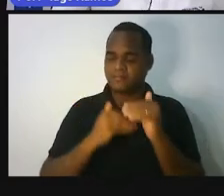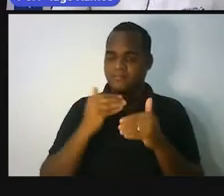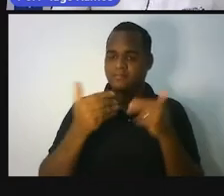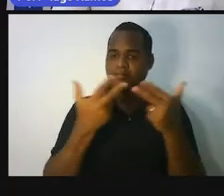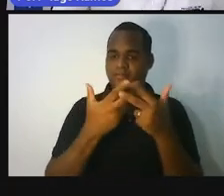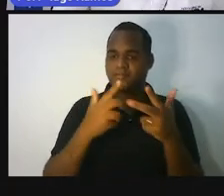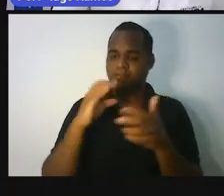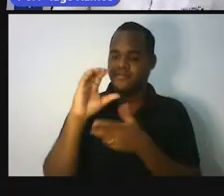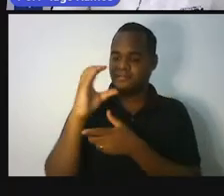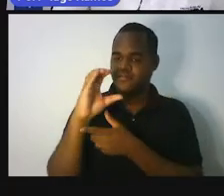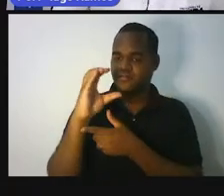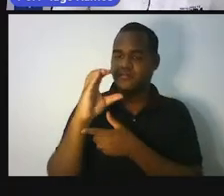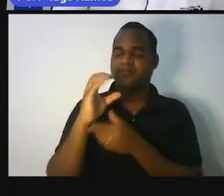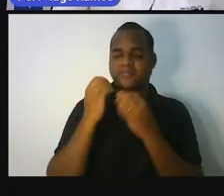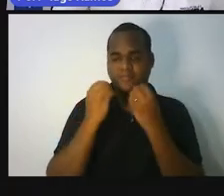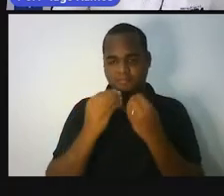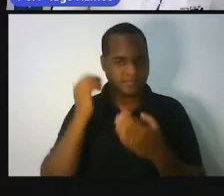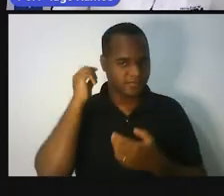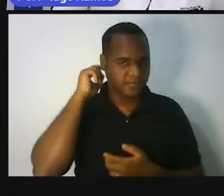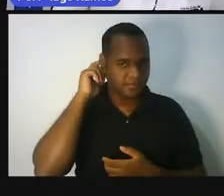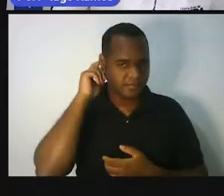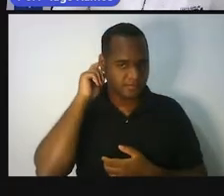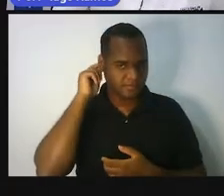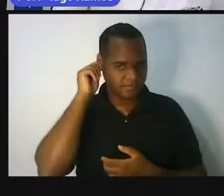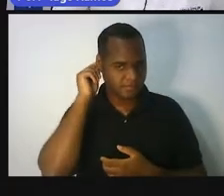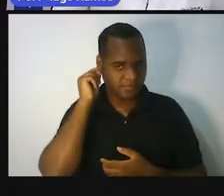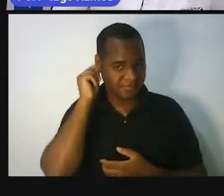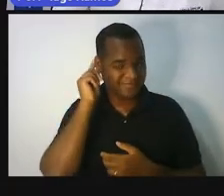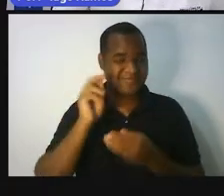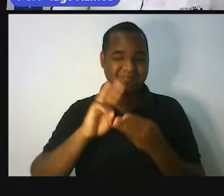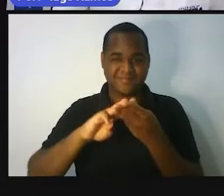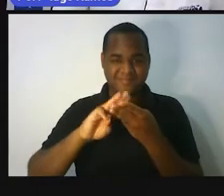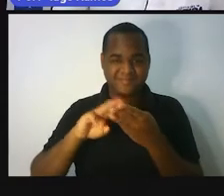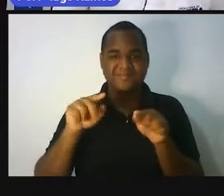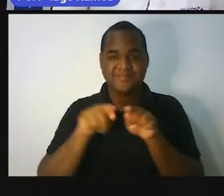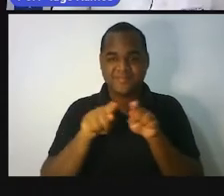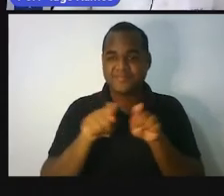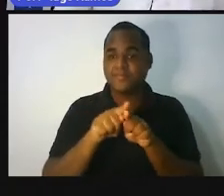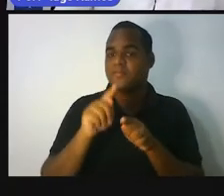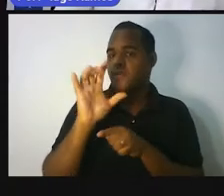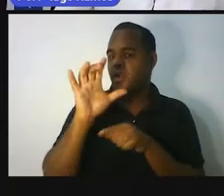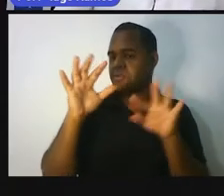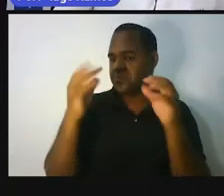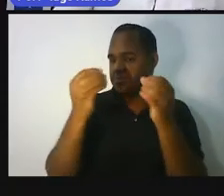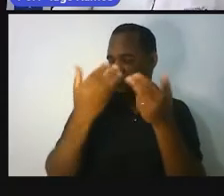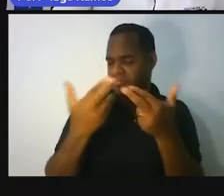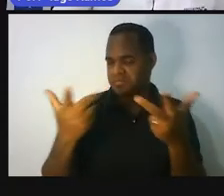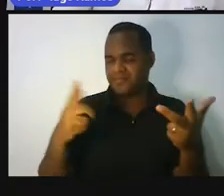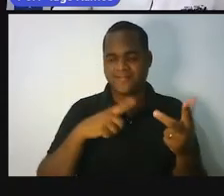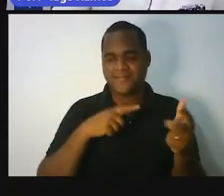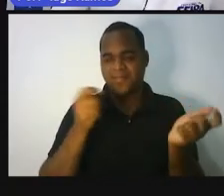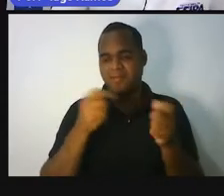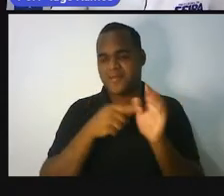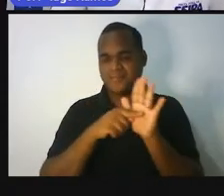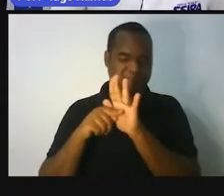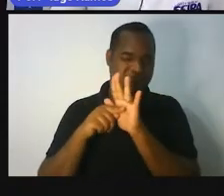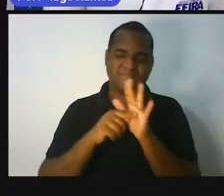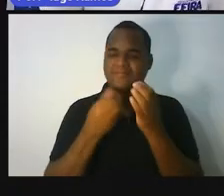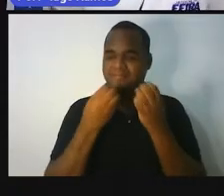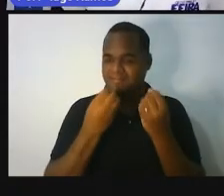ciência. Tá bom? A matemática também. A ciência como um todo. Beleza.